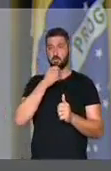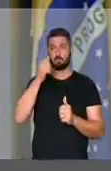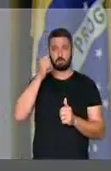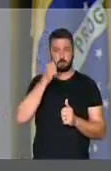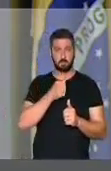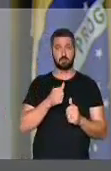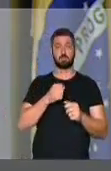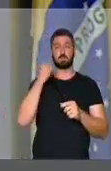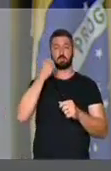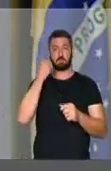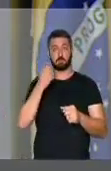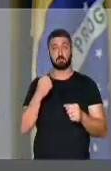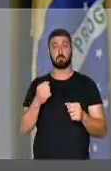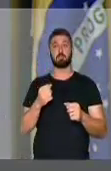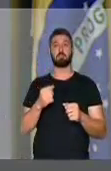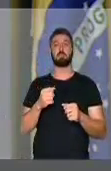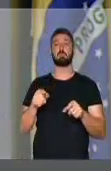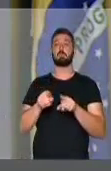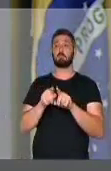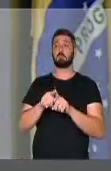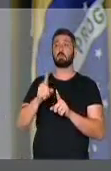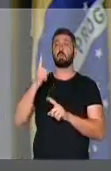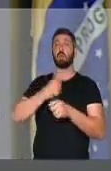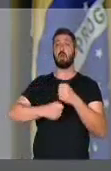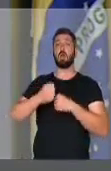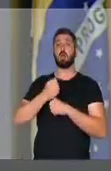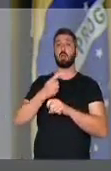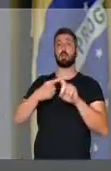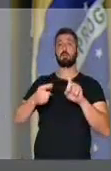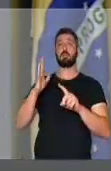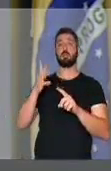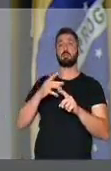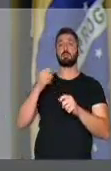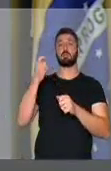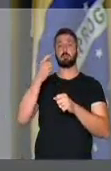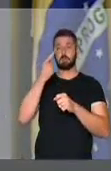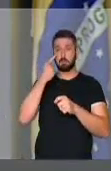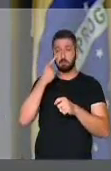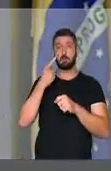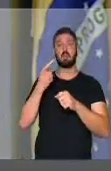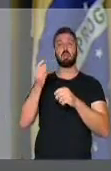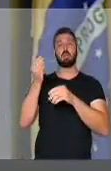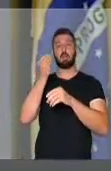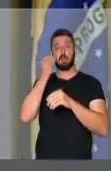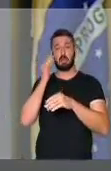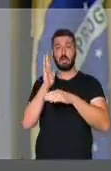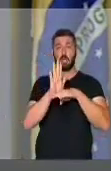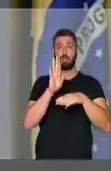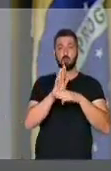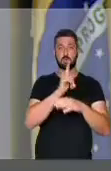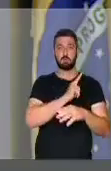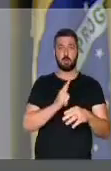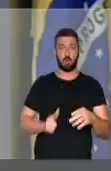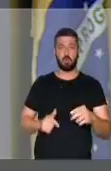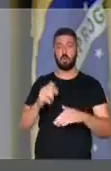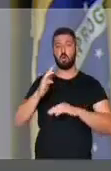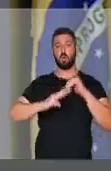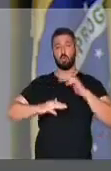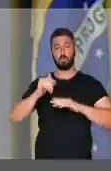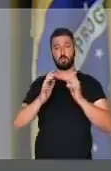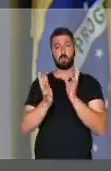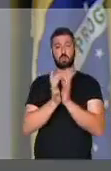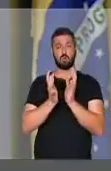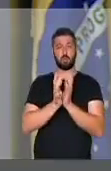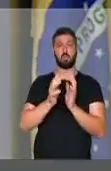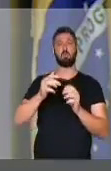deputadas e senadores, aqueles que há um ano e meio vêm procurando ajudar o governo, equipe econômica,